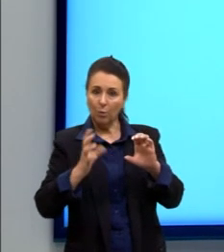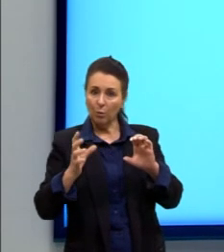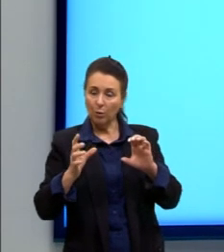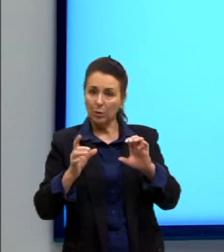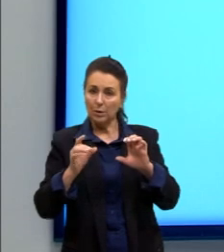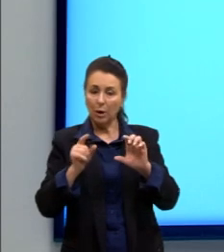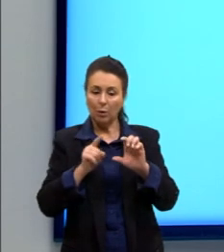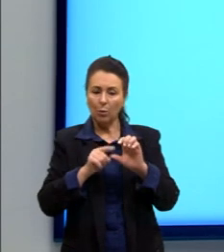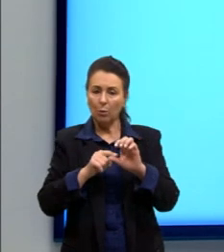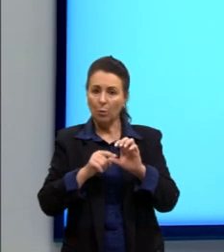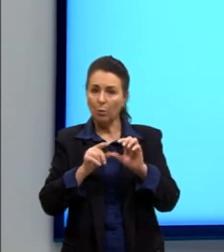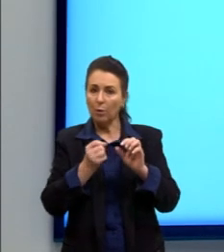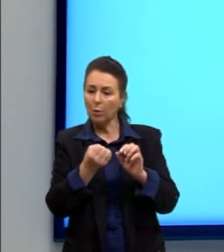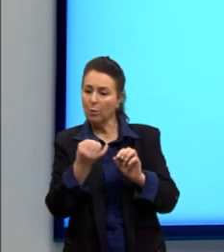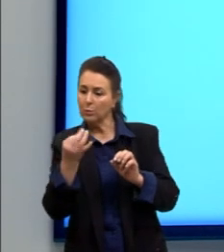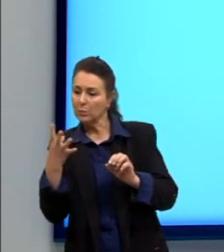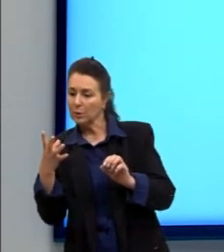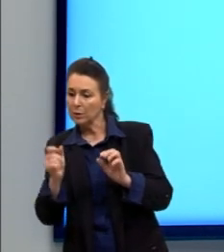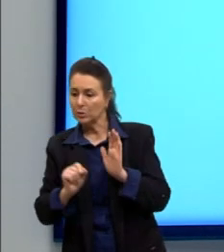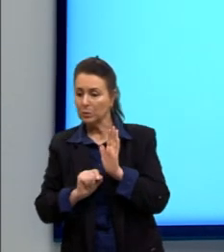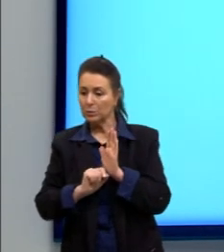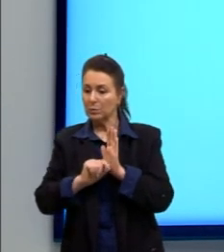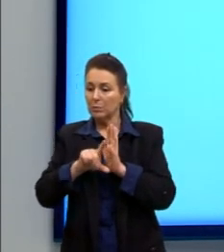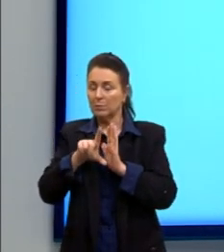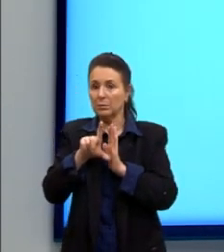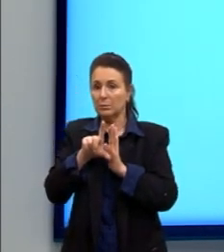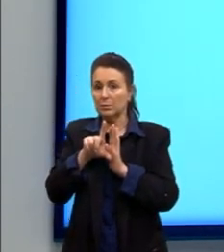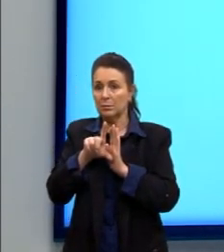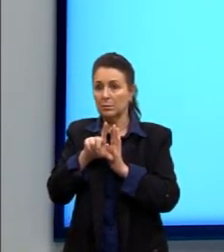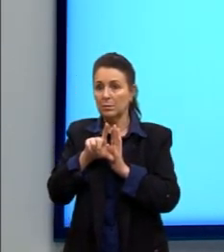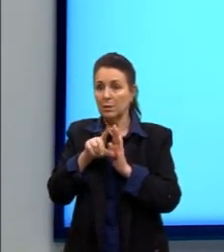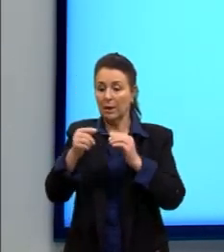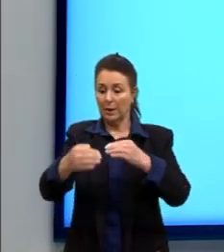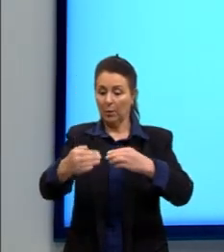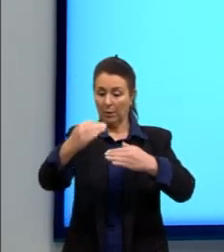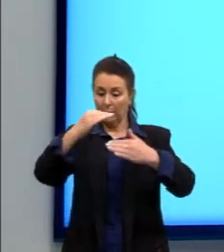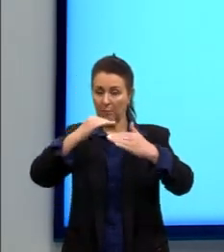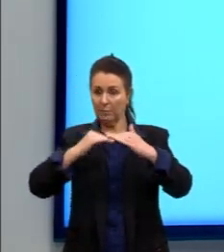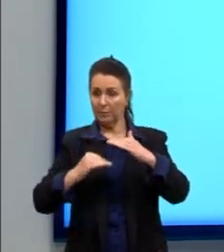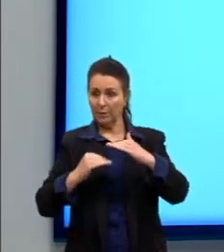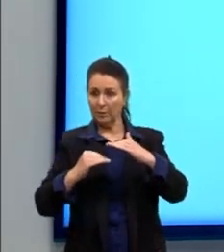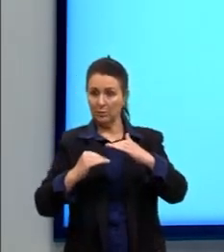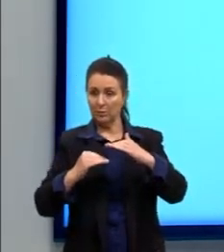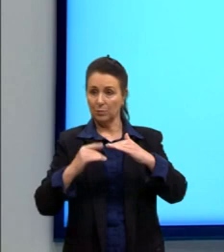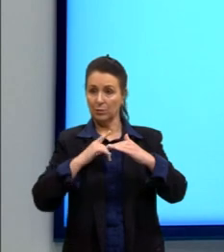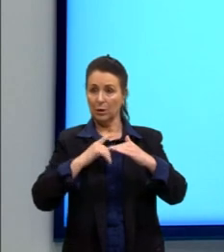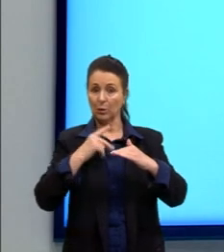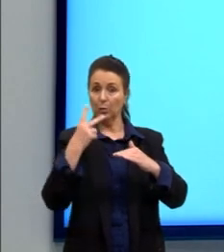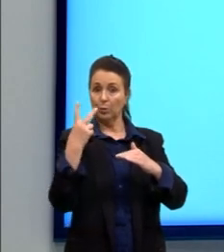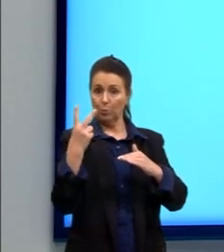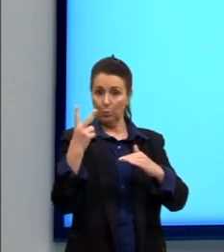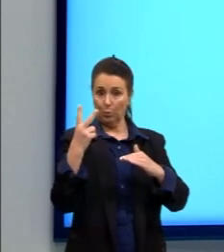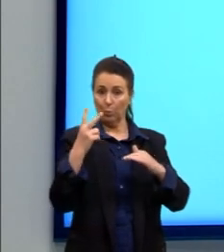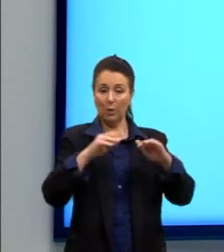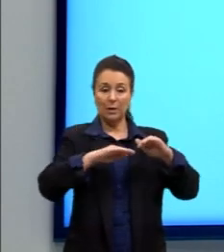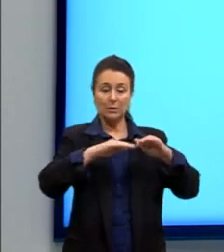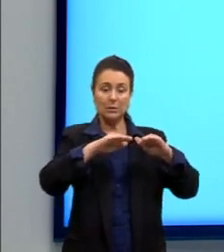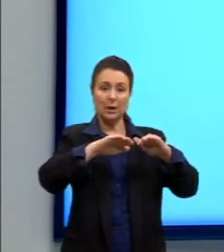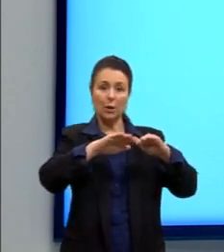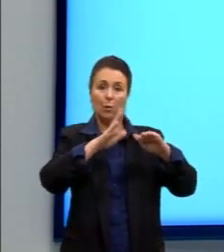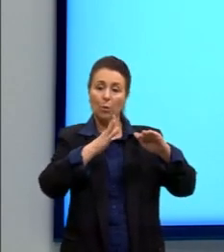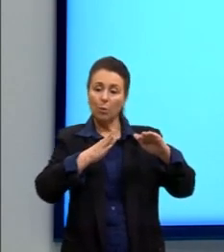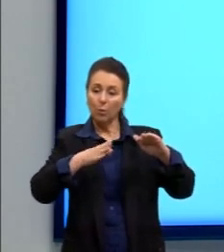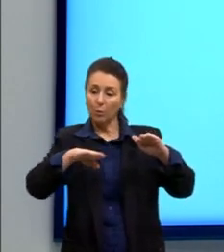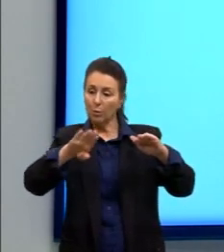aumentada. Certo? E aqui embaixo, eu vou ter, então, duas ondas sonoras novamente, só que